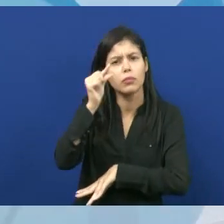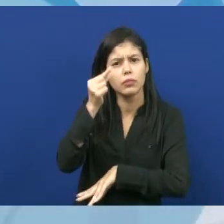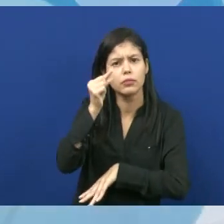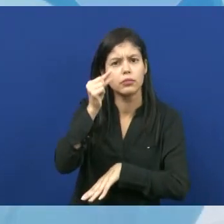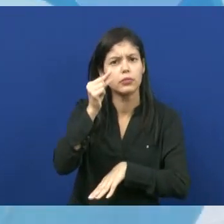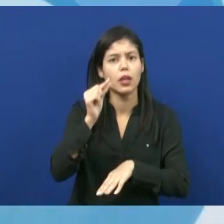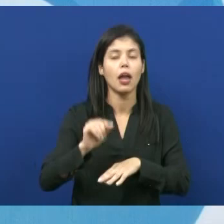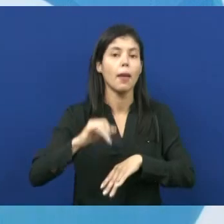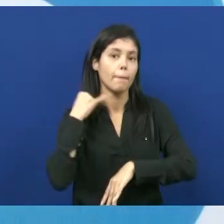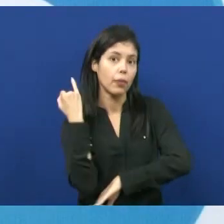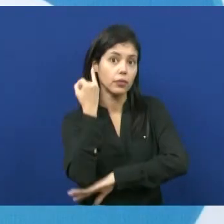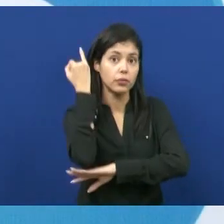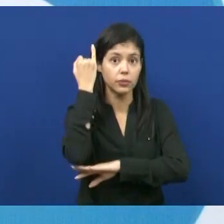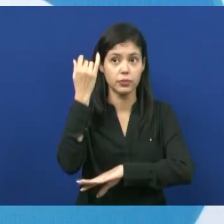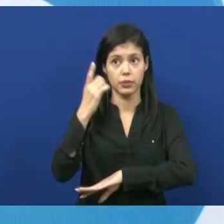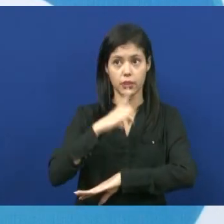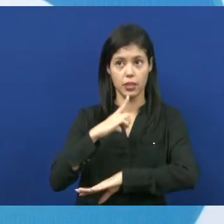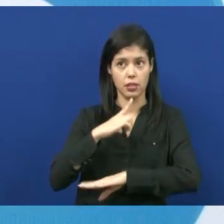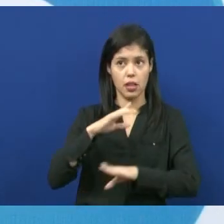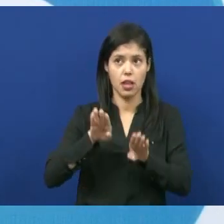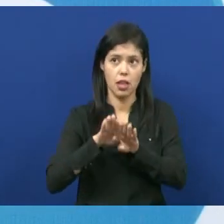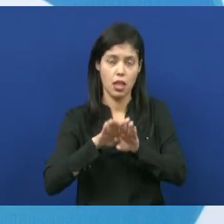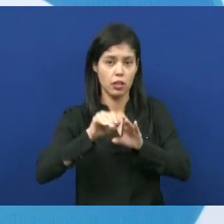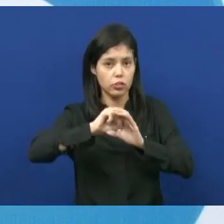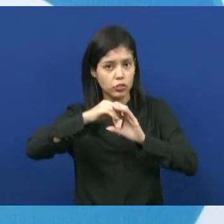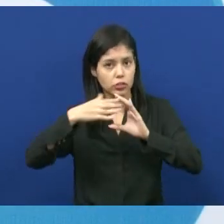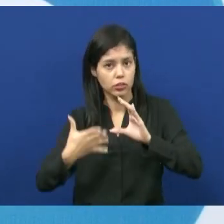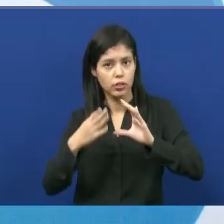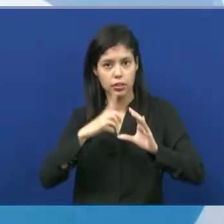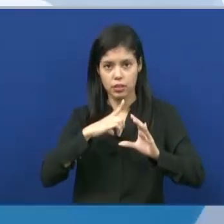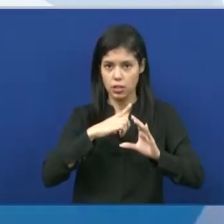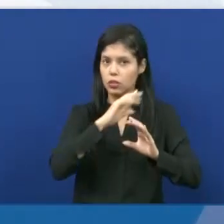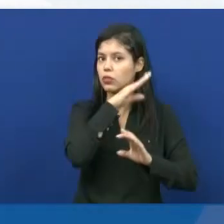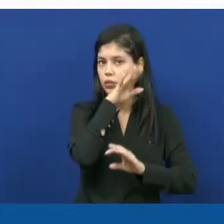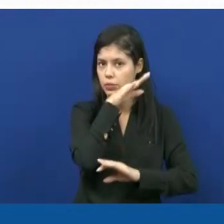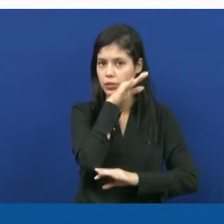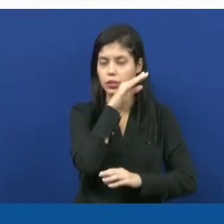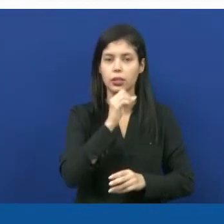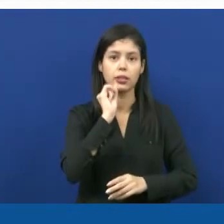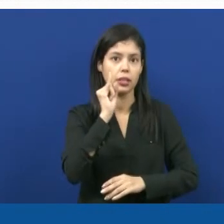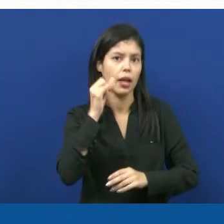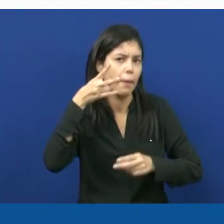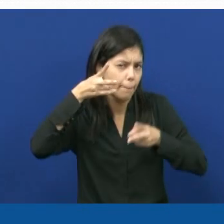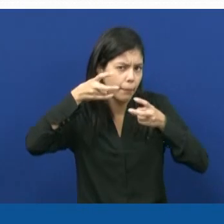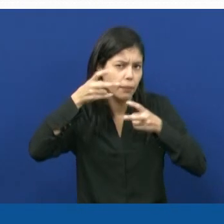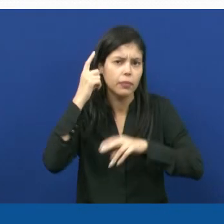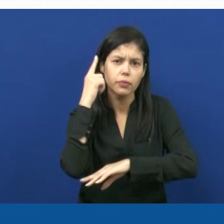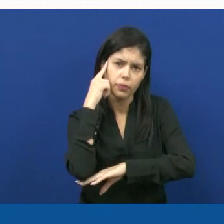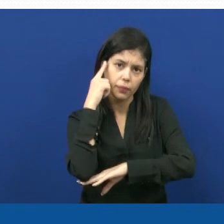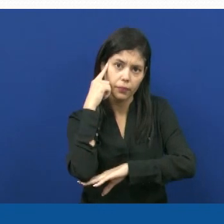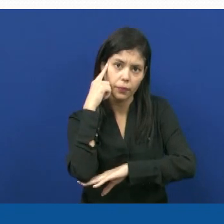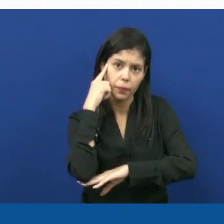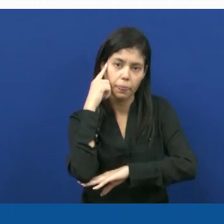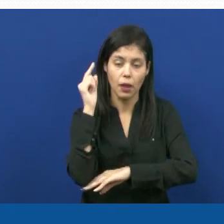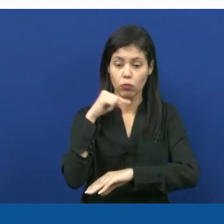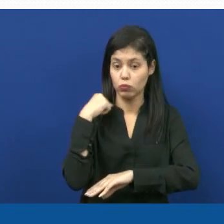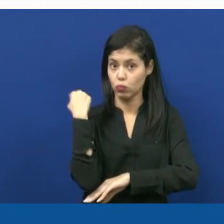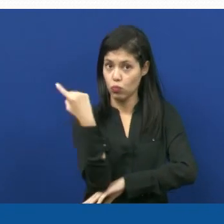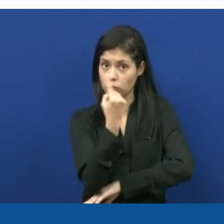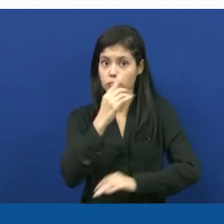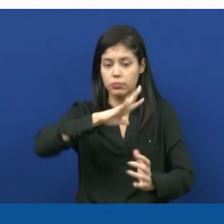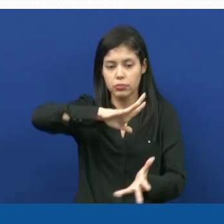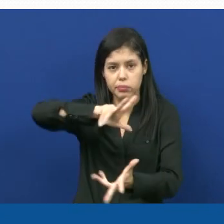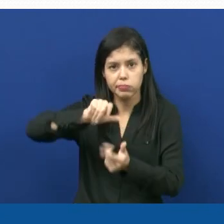aí sobre a importância da classificação dos seres vivos. Se a gente for parar para pensar, o nosso planeta